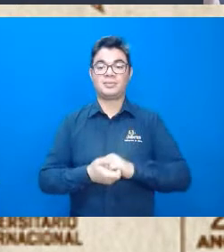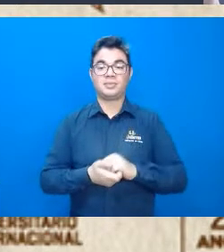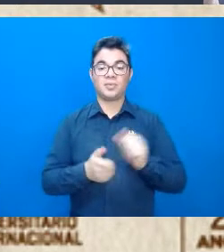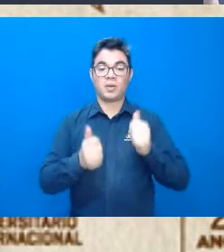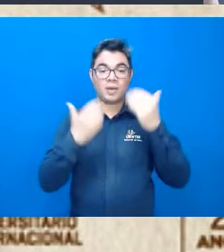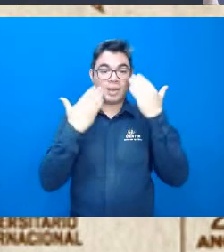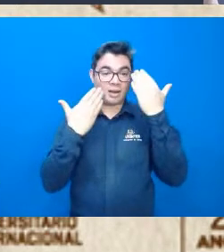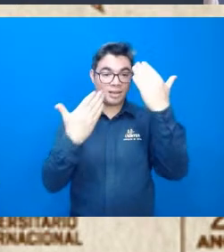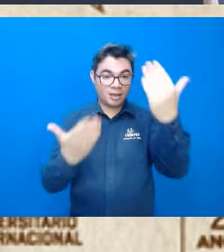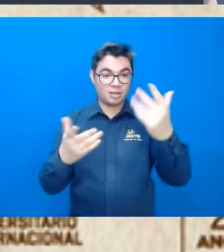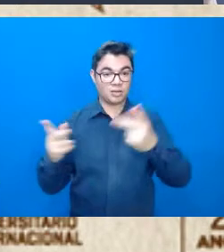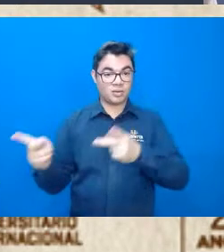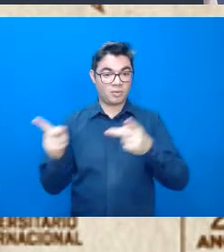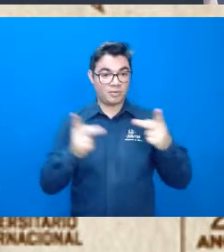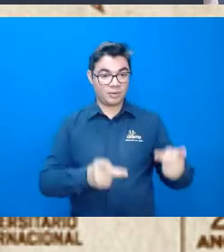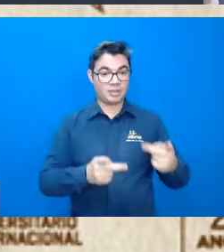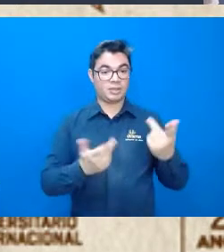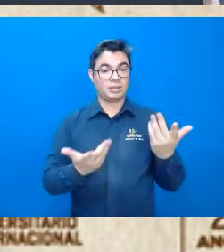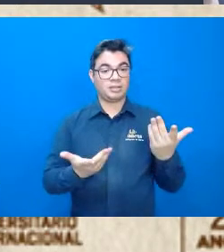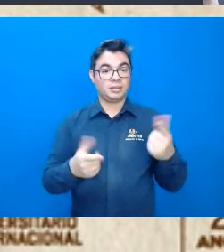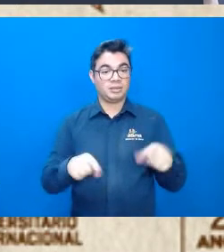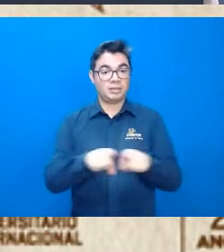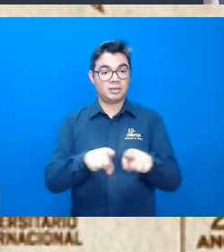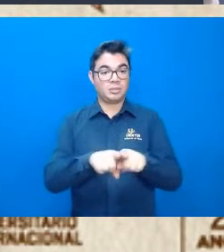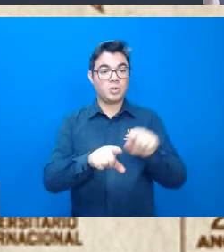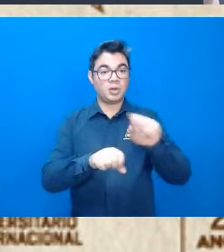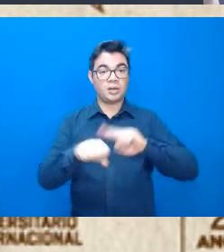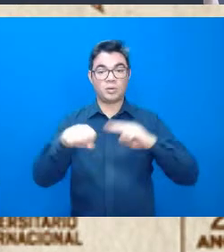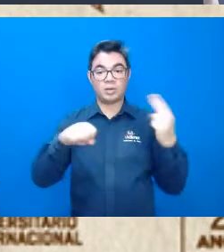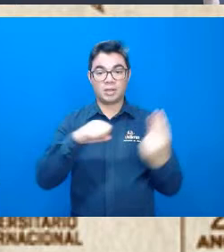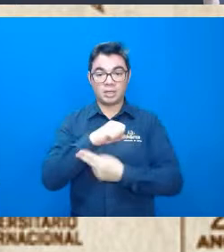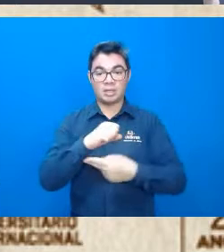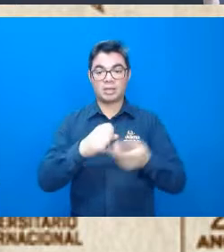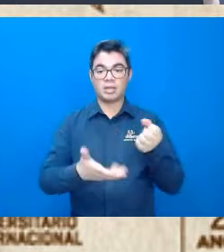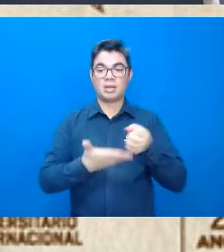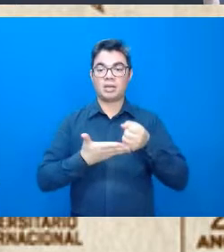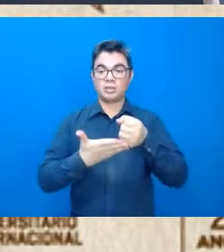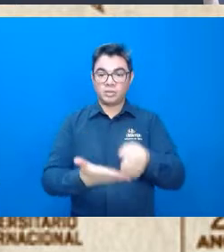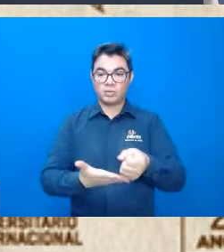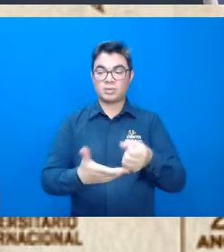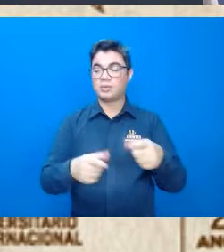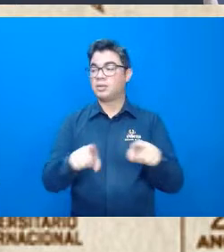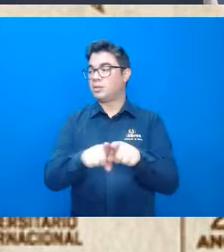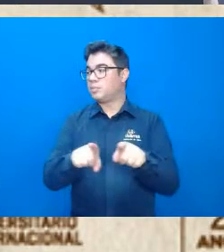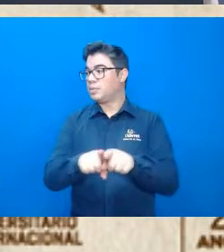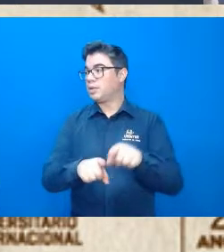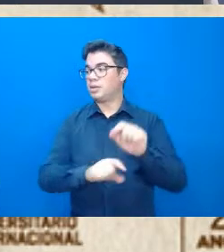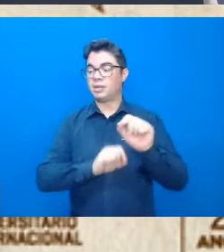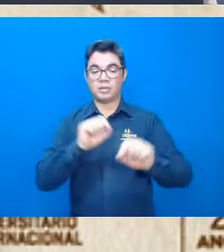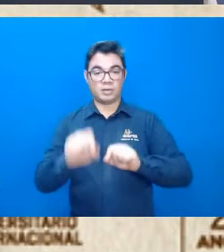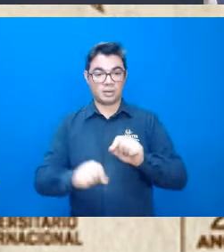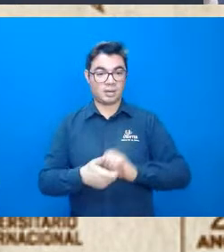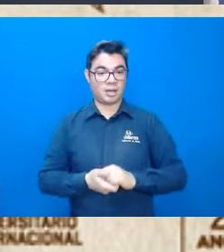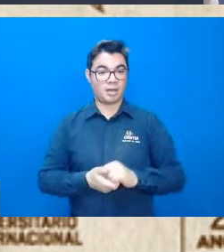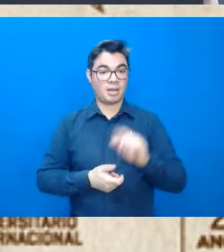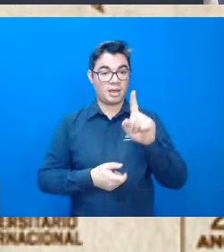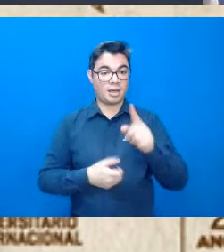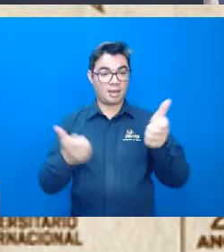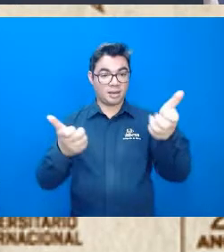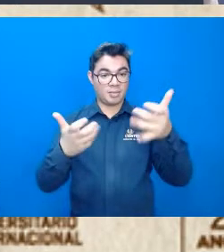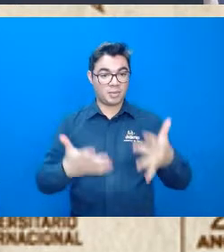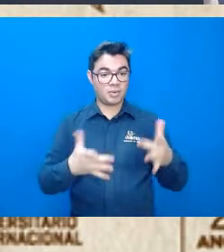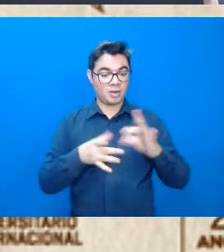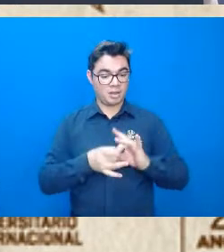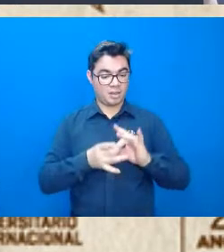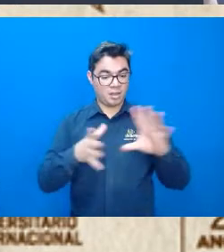imensamente o convite, todo o suporte que a Uninter, com vocês, estão dando para a gente aqui. E também coloco-me à